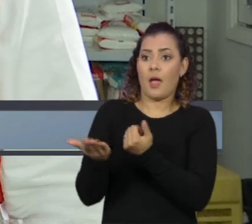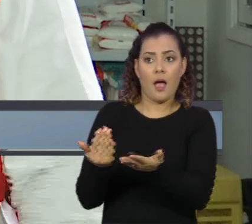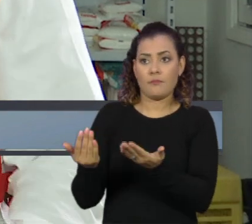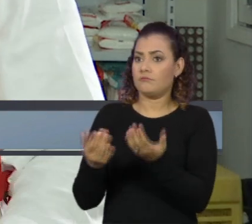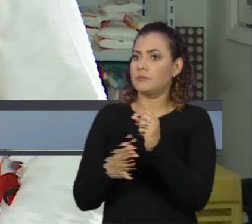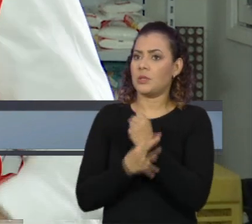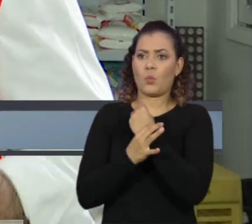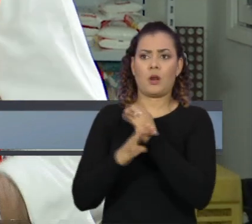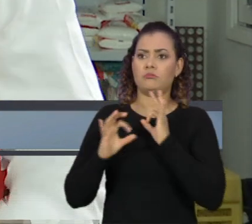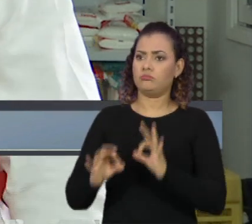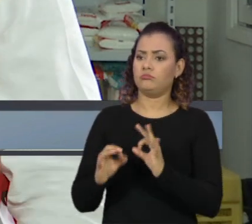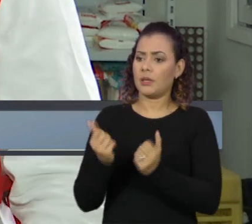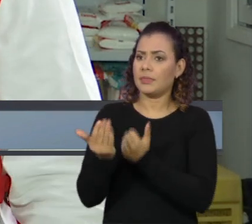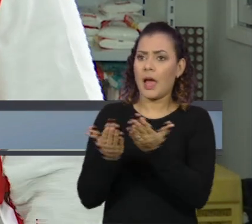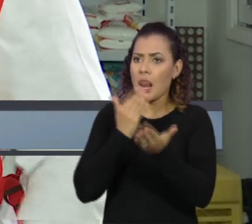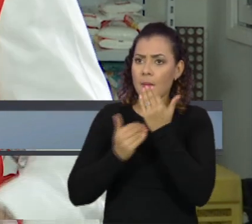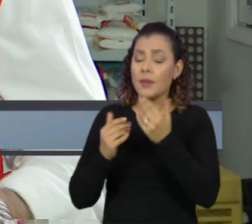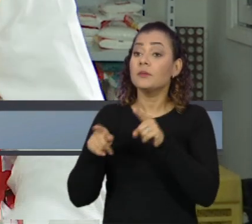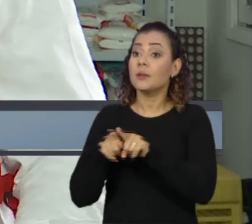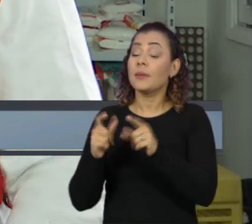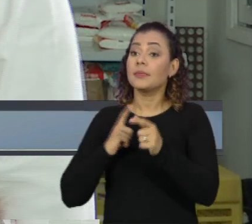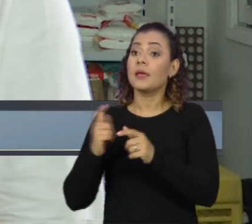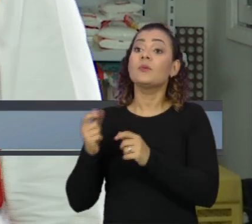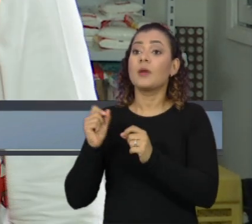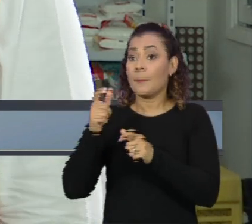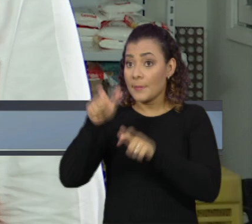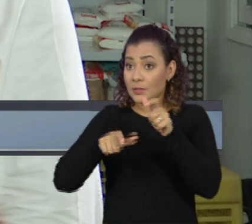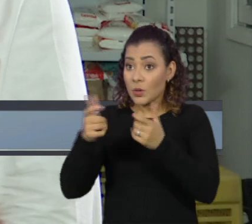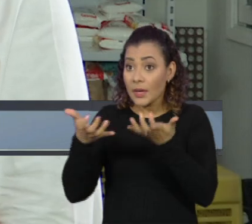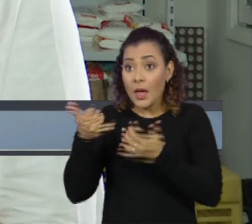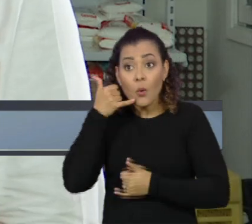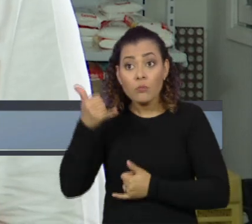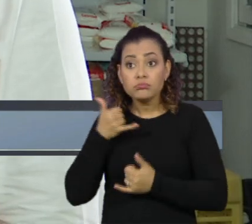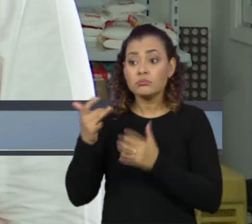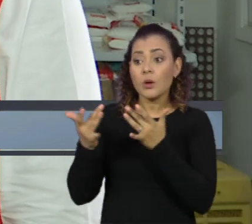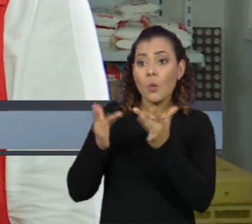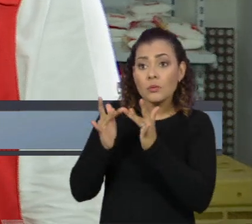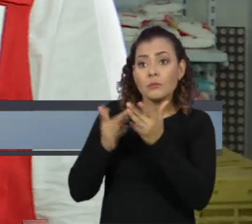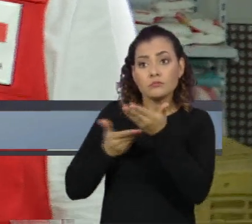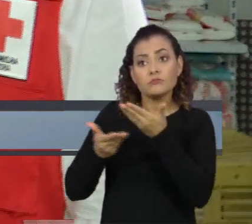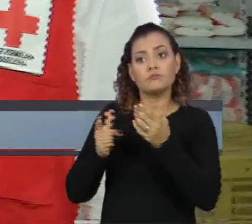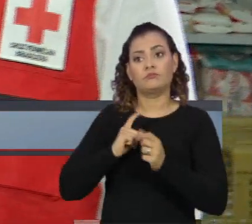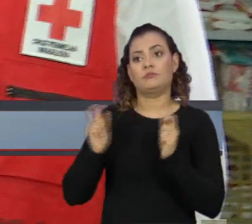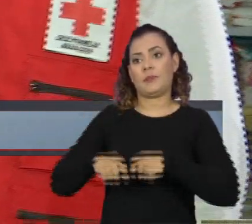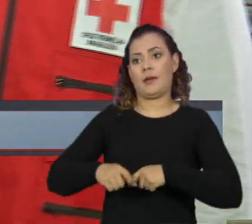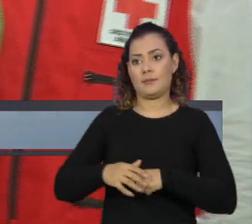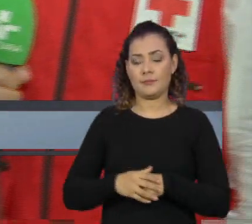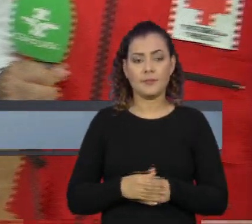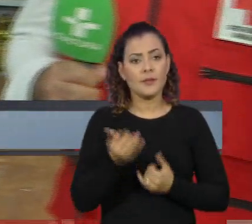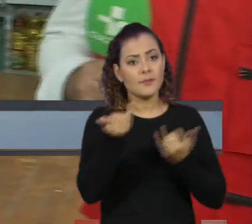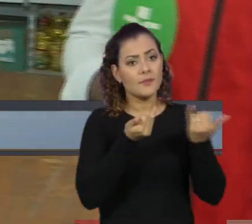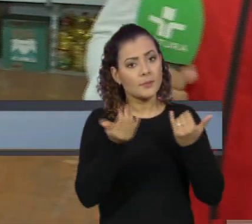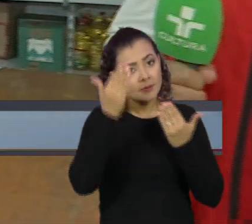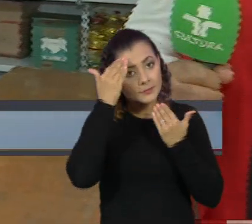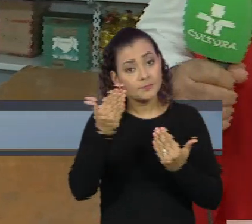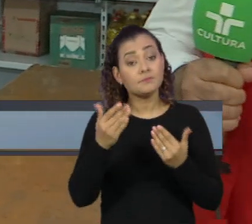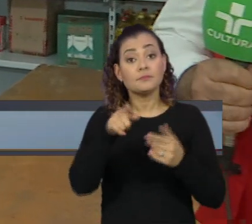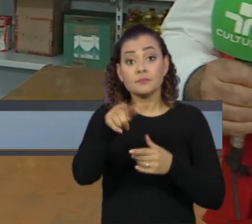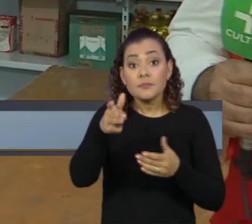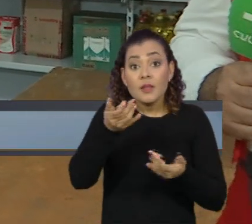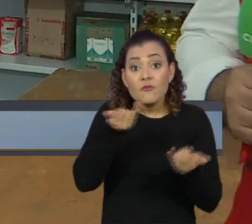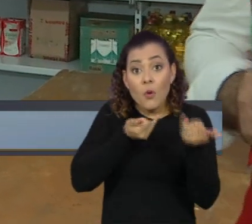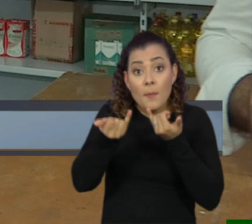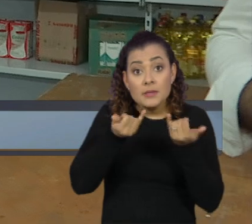segurança e também temos processo de retiradas caso as pessoas queiram entrar em contato conosco. Tá certo, muito obrigada pelas suas informações. Para saber